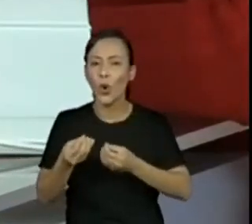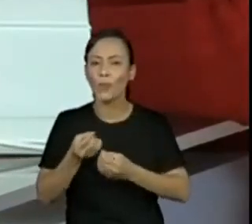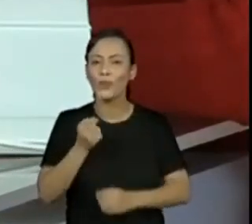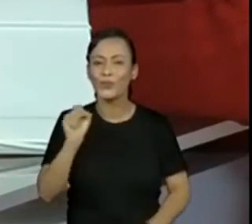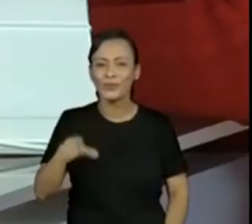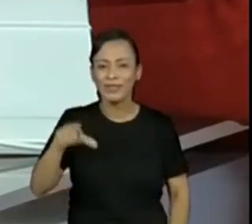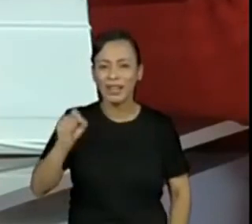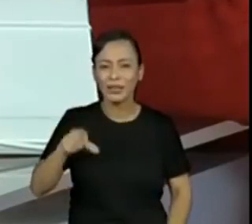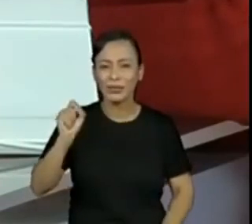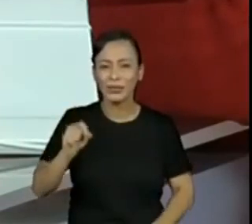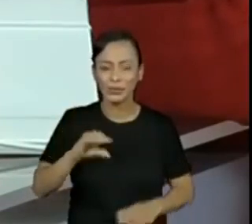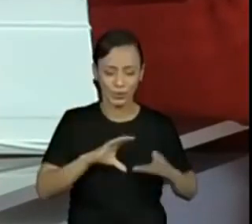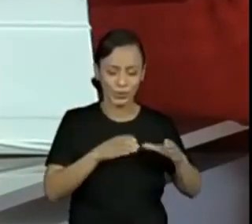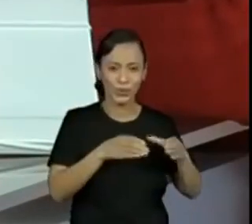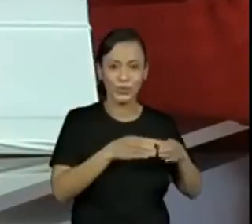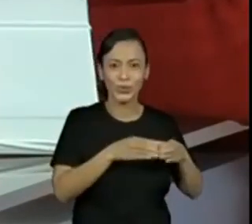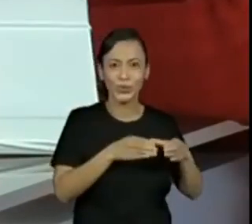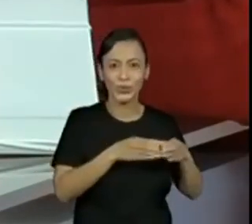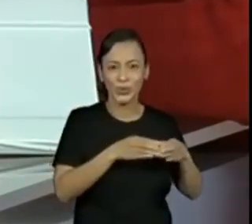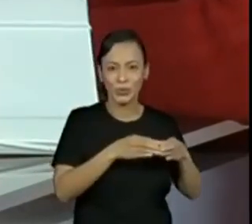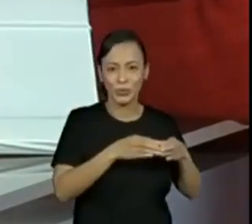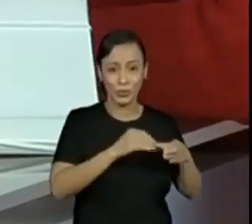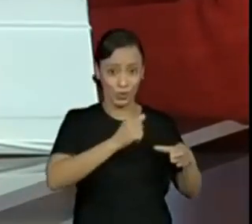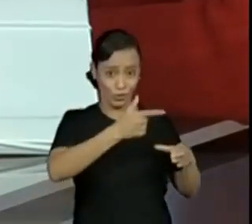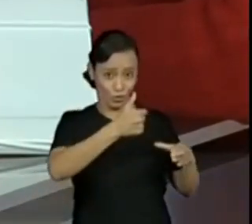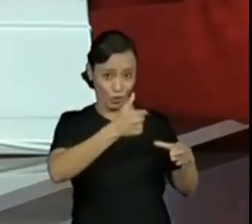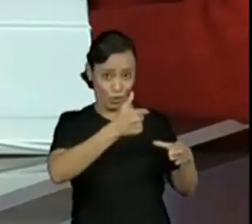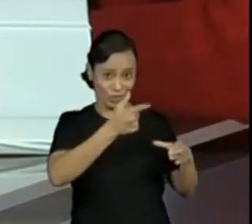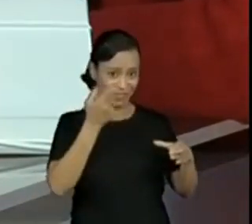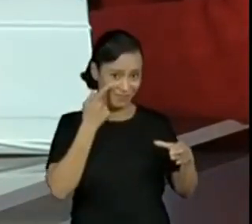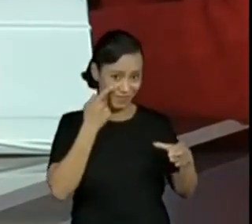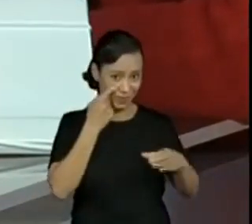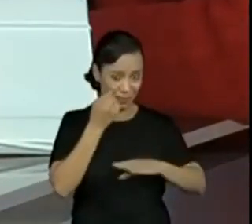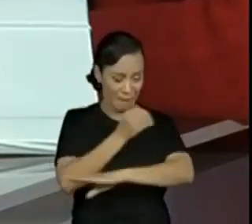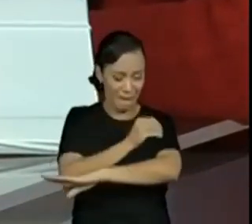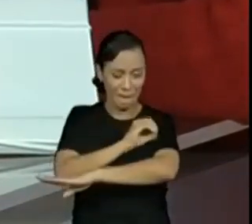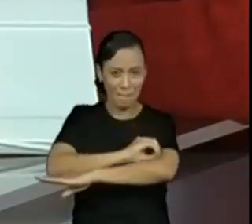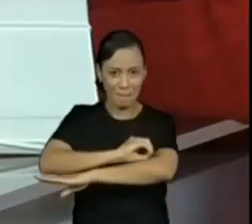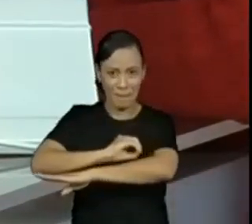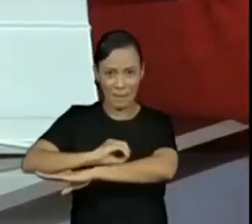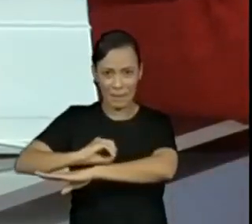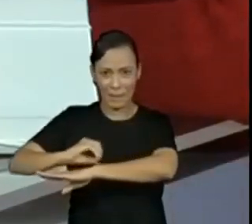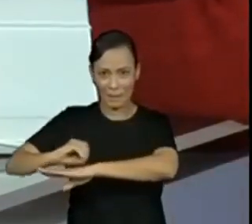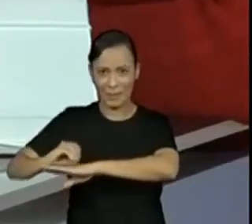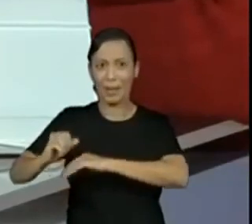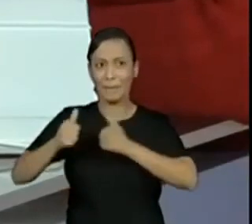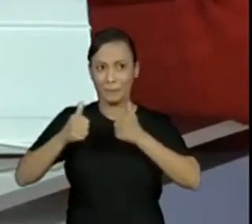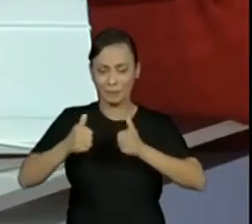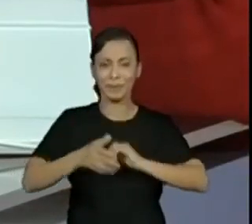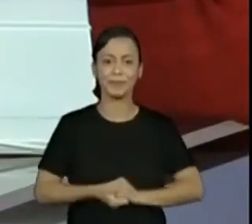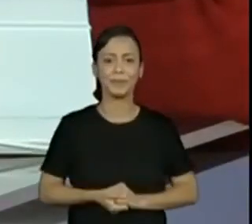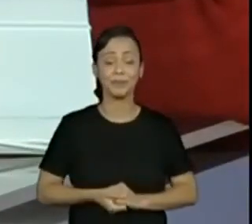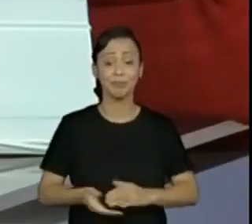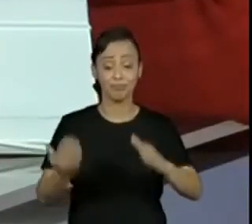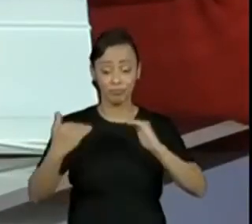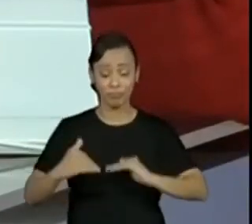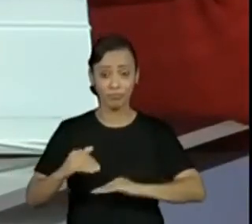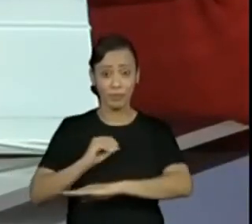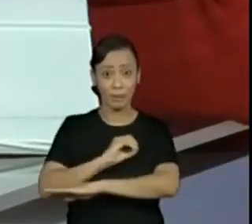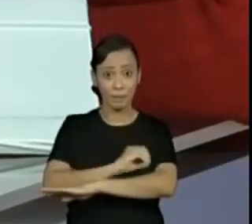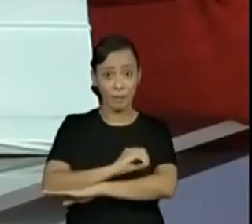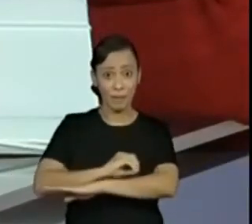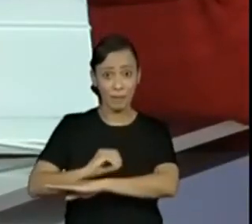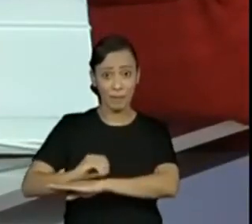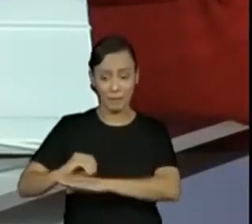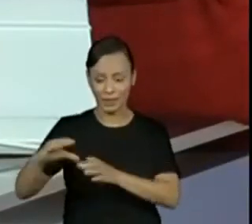nove, dez, onze, doze. Isso. Uma dezena e duas unidades. Na outra havia uma,